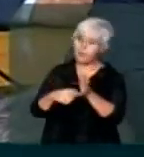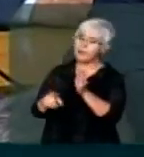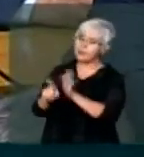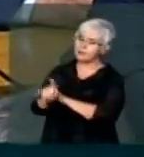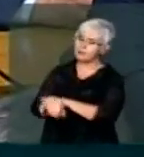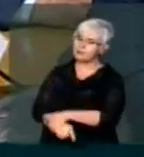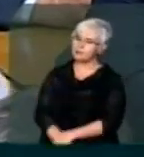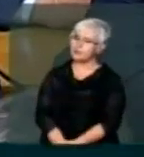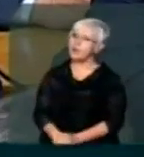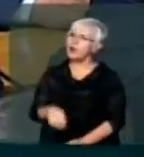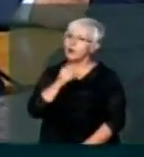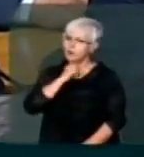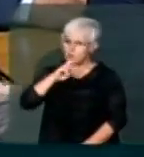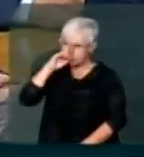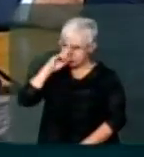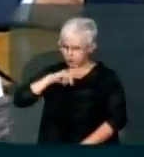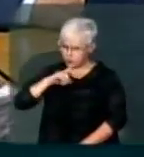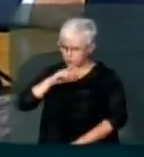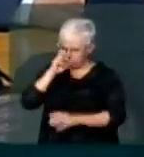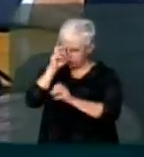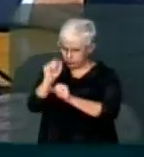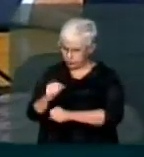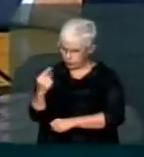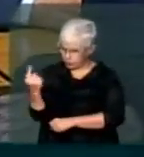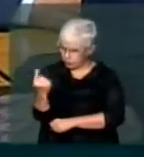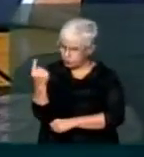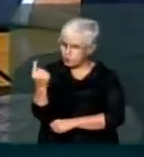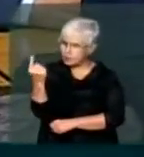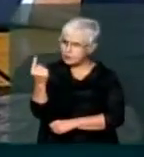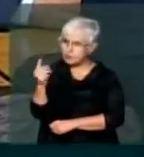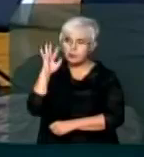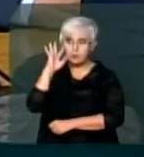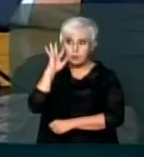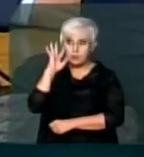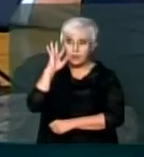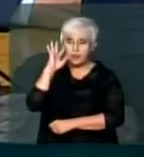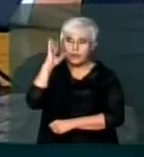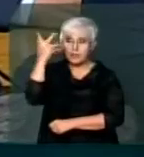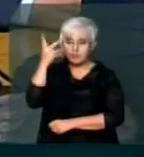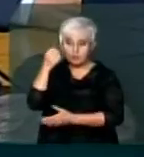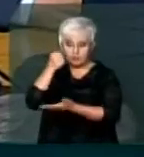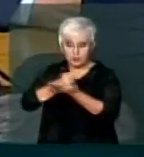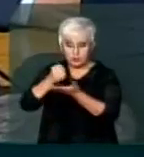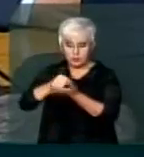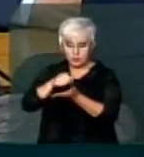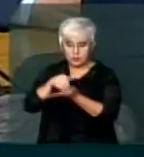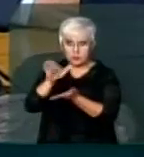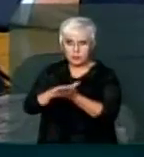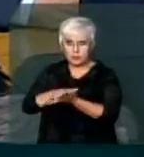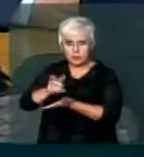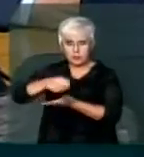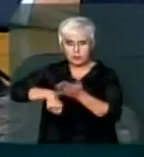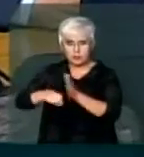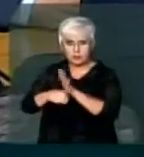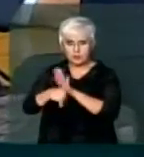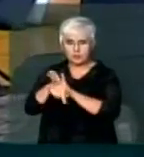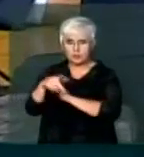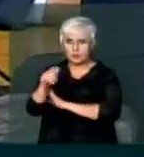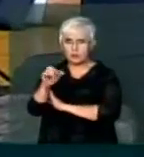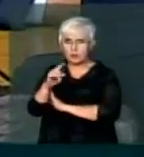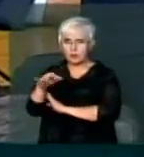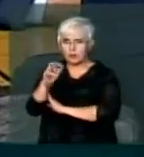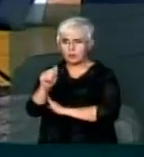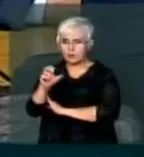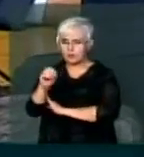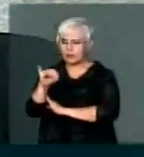pergunto, o senhor tinha poder sozinho para tomar a decisão e firmar um acordo de carta de intenções elaborada pela Astra